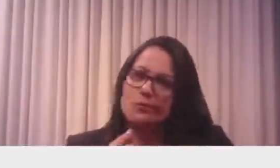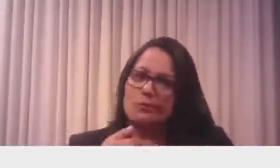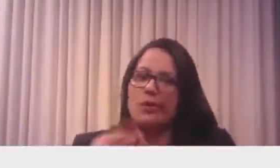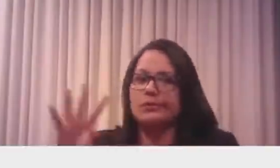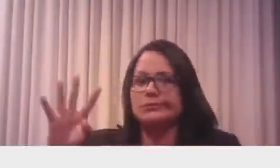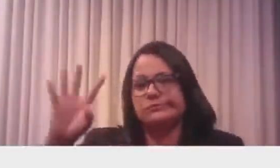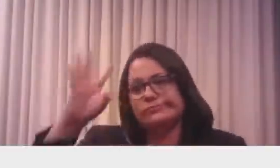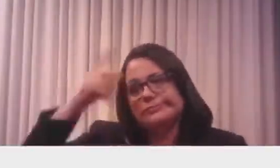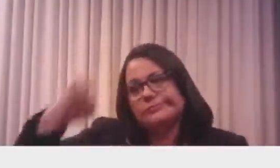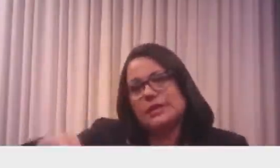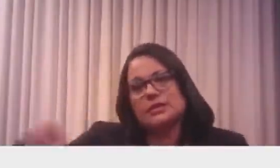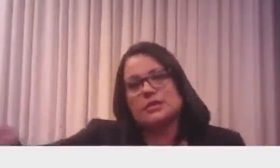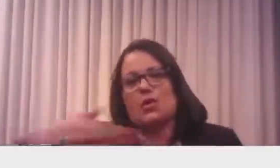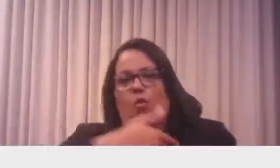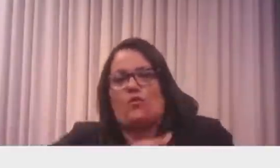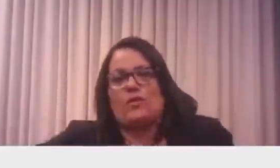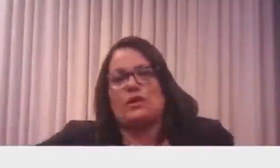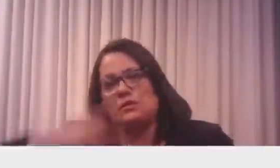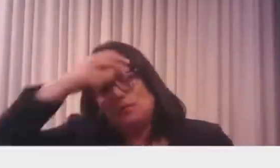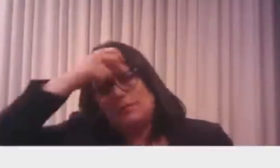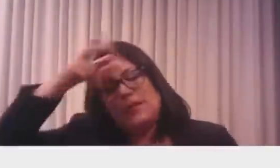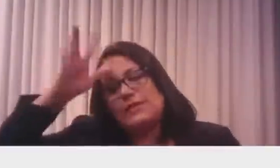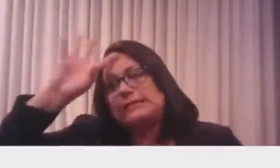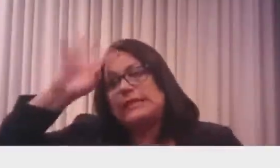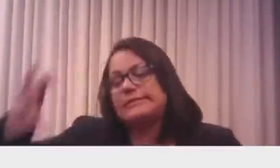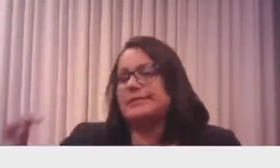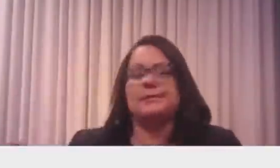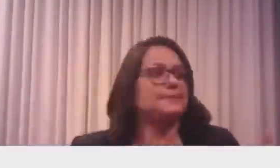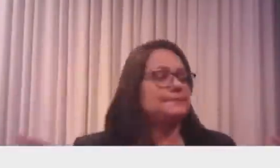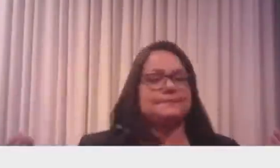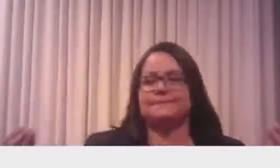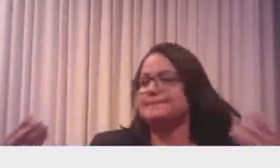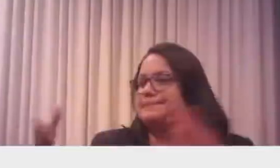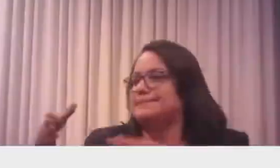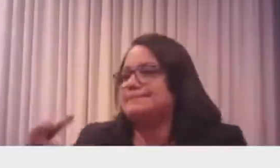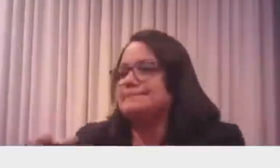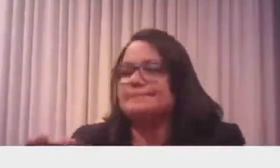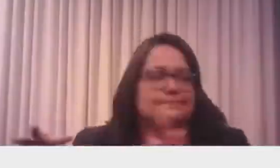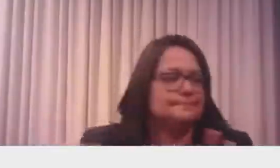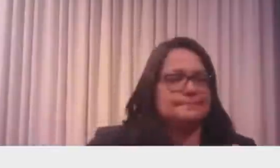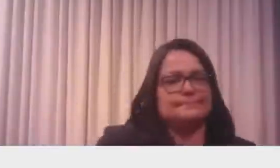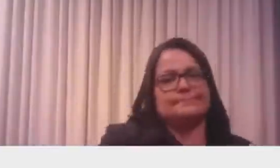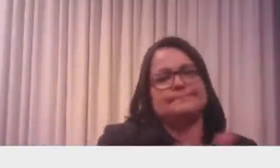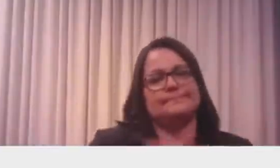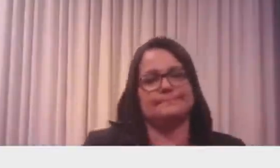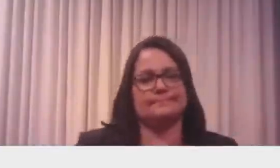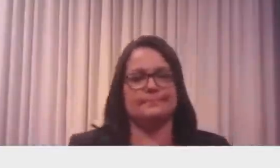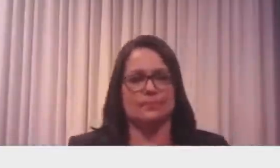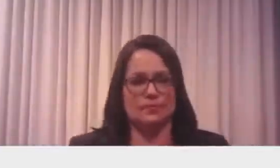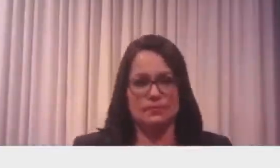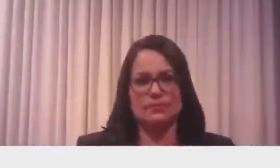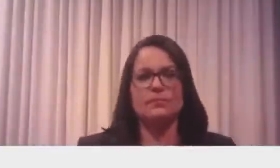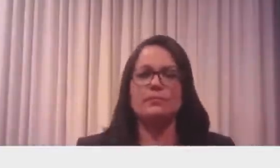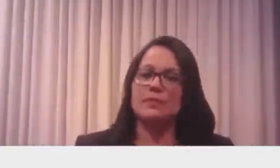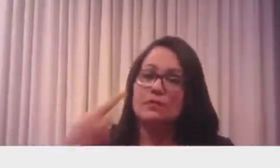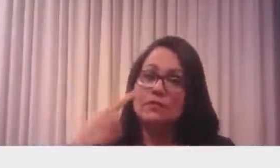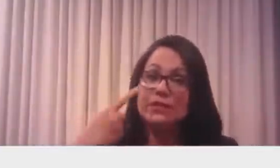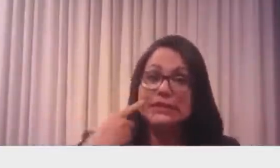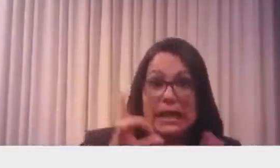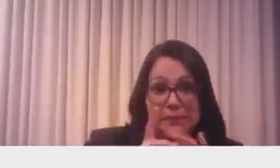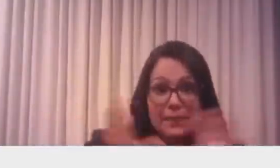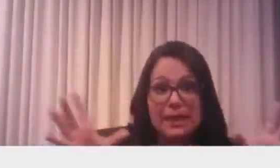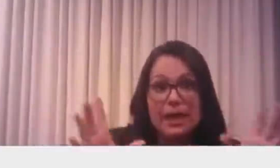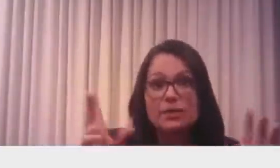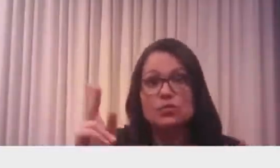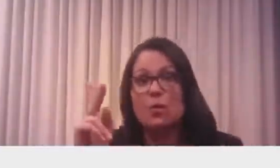A questão de vacinação. É obrigatório? Não é? Se está liberado, o pai entende que se o